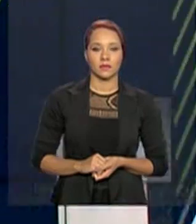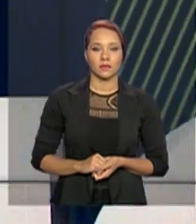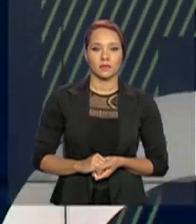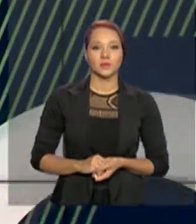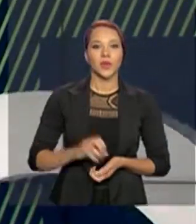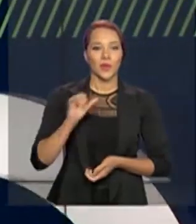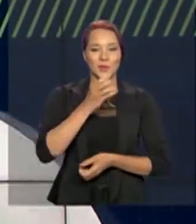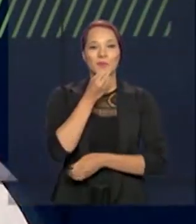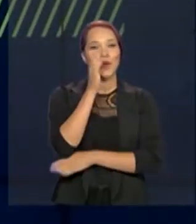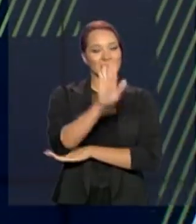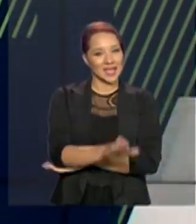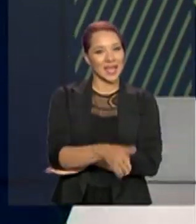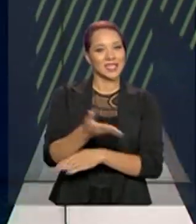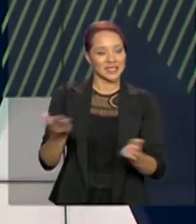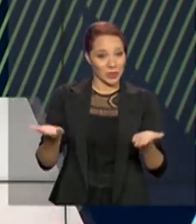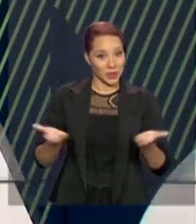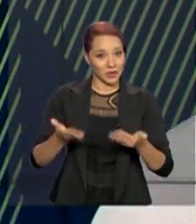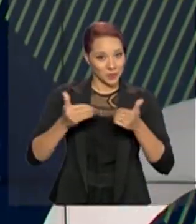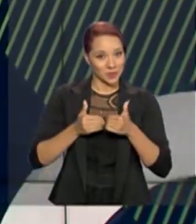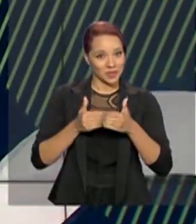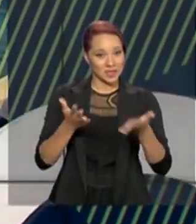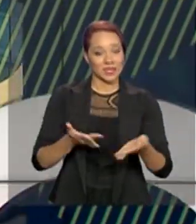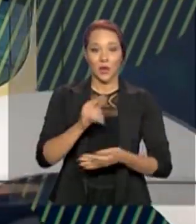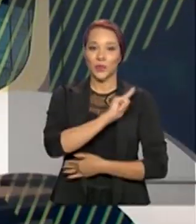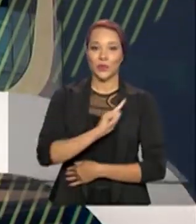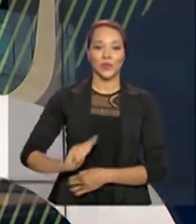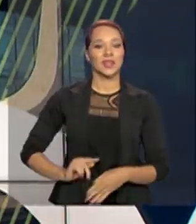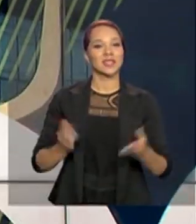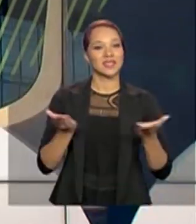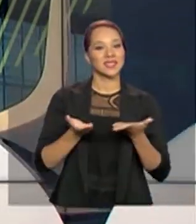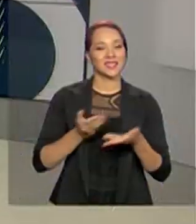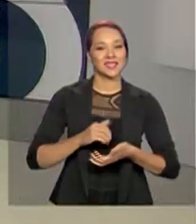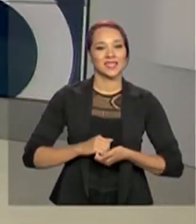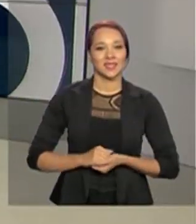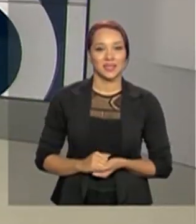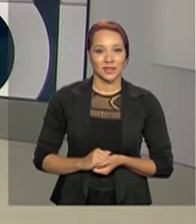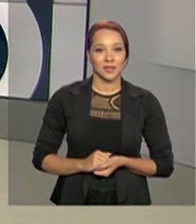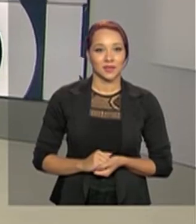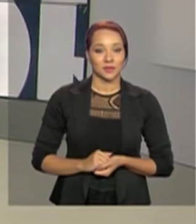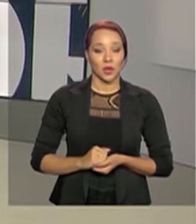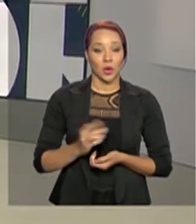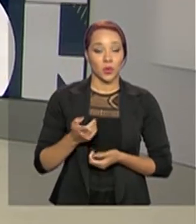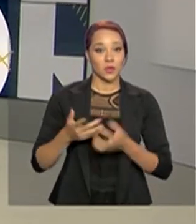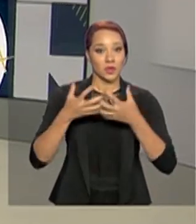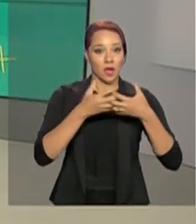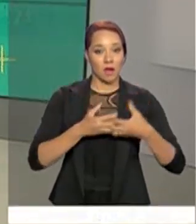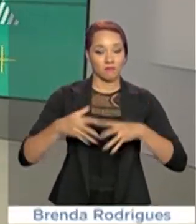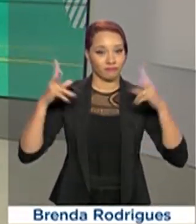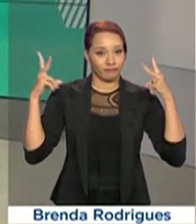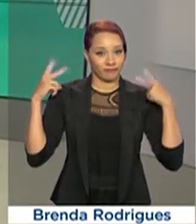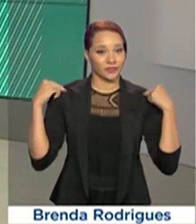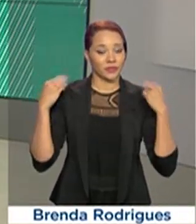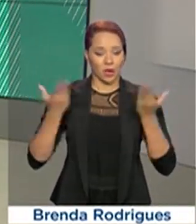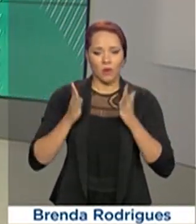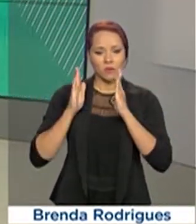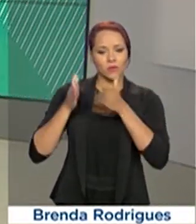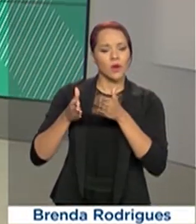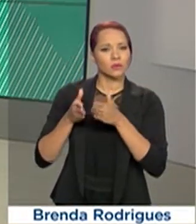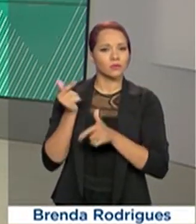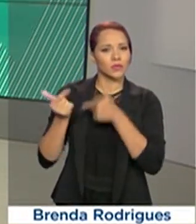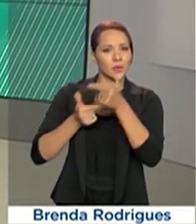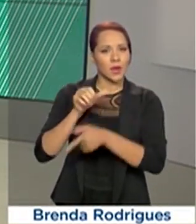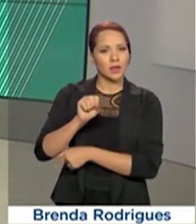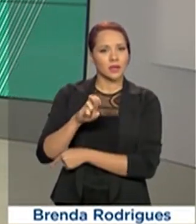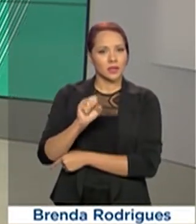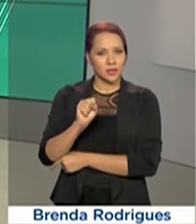Olá, boa tarde. Estamos de volta com mais uma edição do Governo Agora. Os caminhoneiros estão sendo o foco de uma ação do